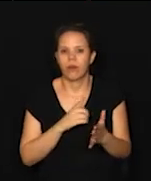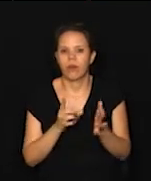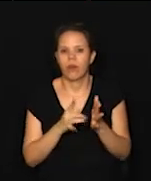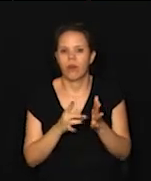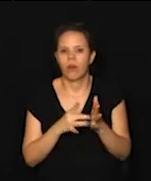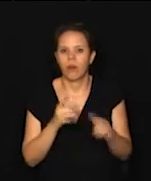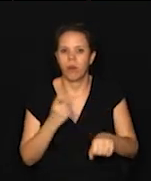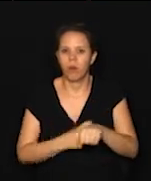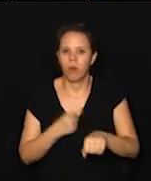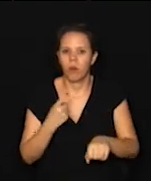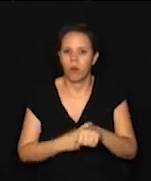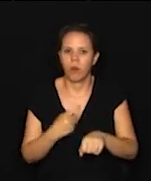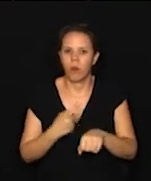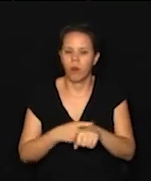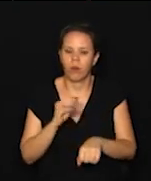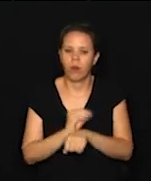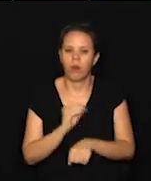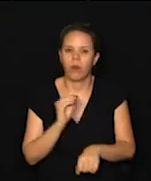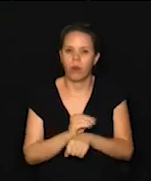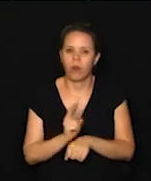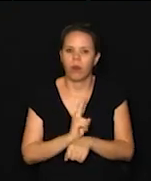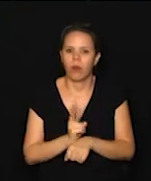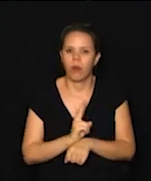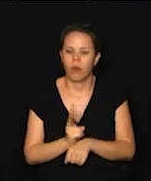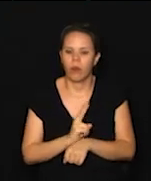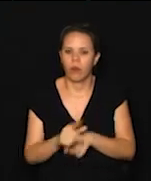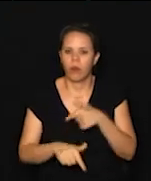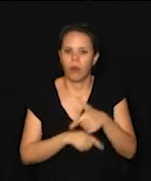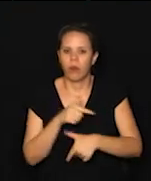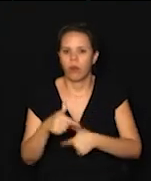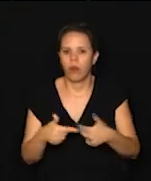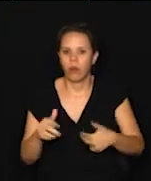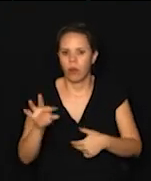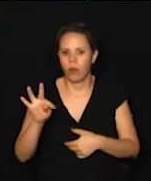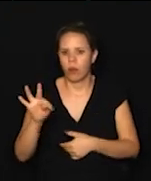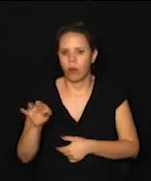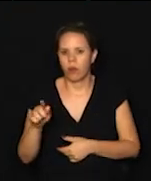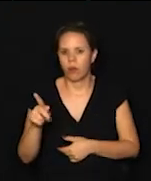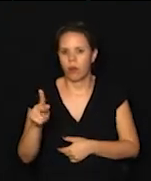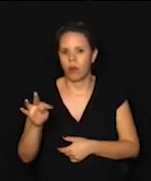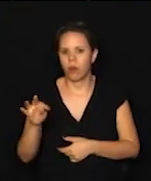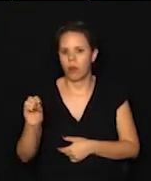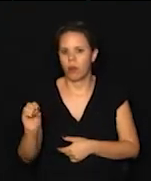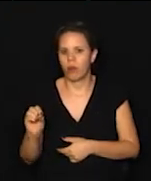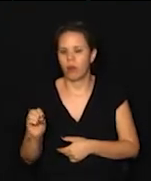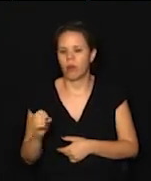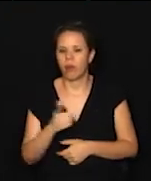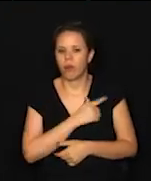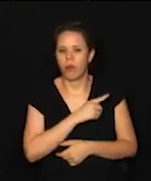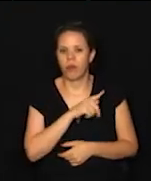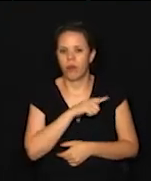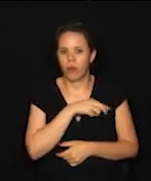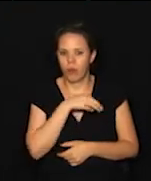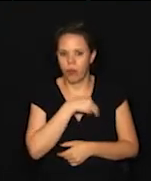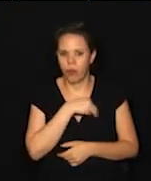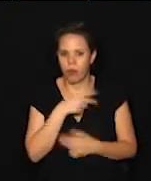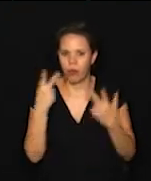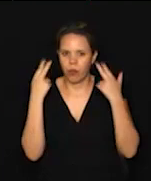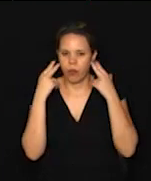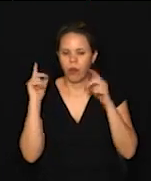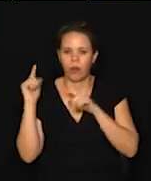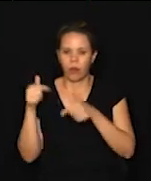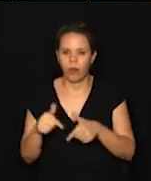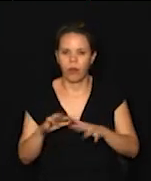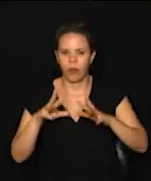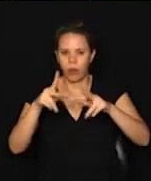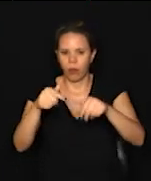as viaturas, tanto do serviço tático e também da Guarda Comum, que todas as viaturas tenham aí a